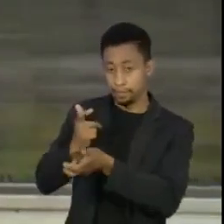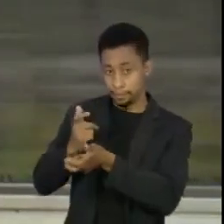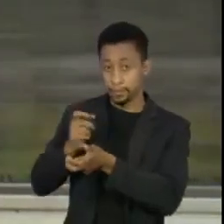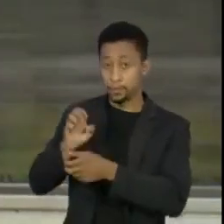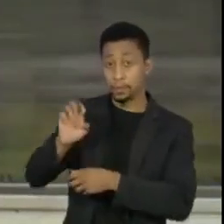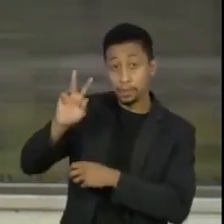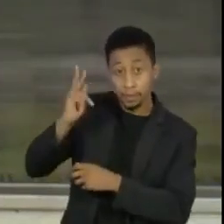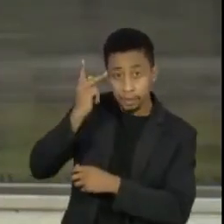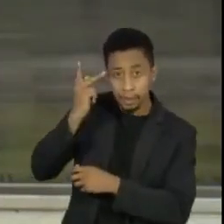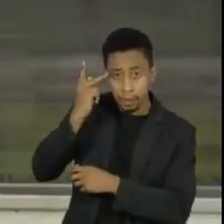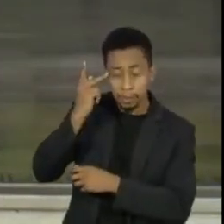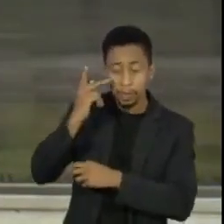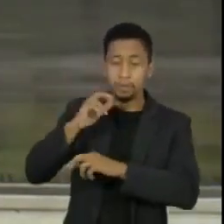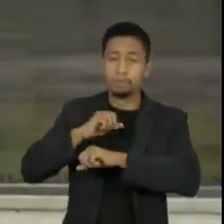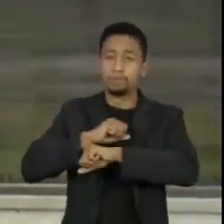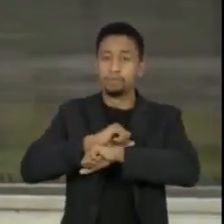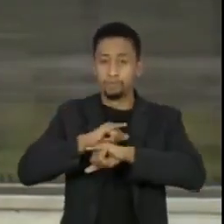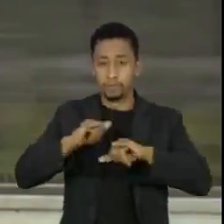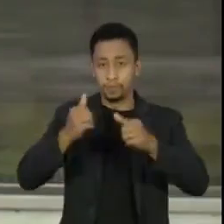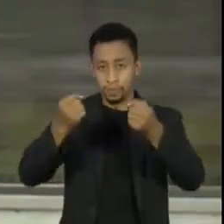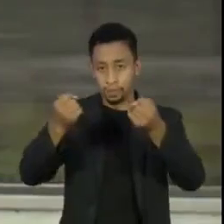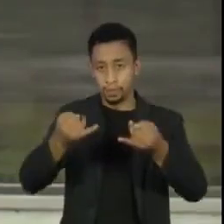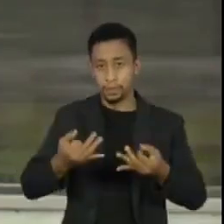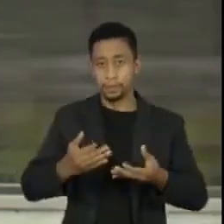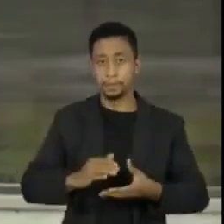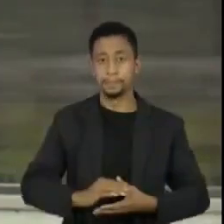Imunização em São Paulo.